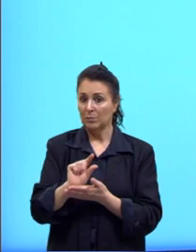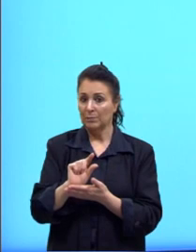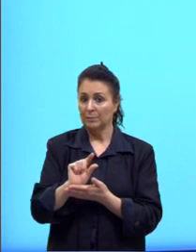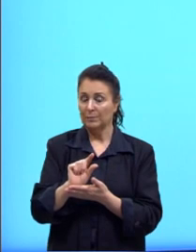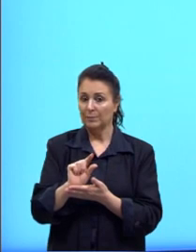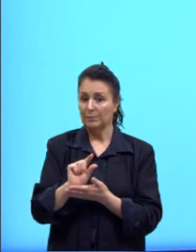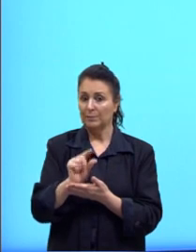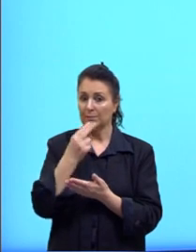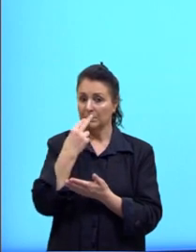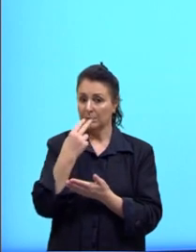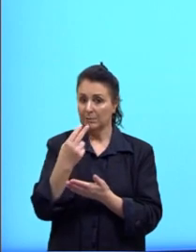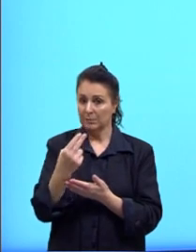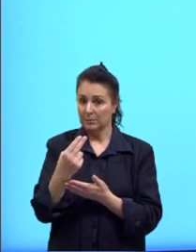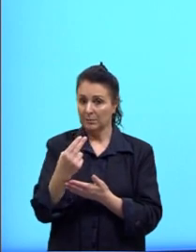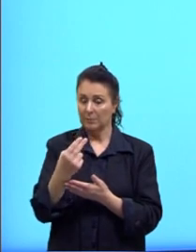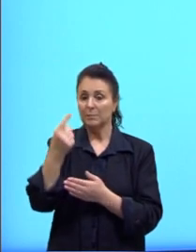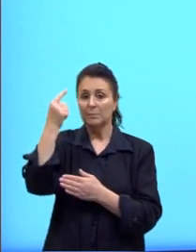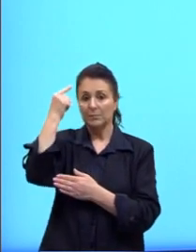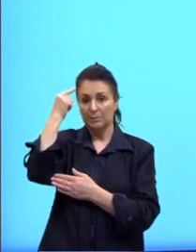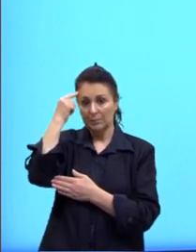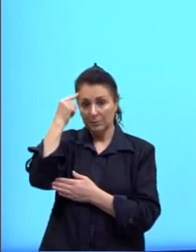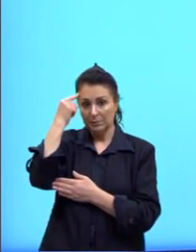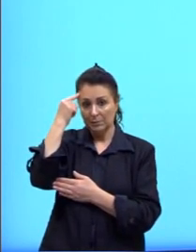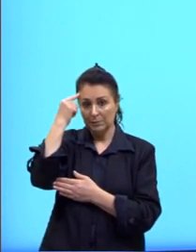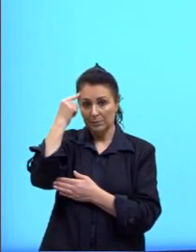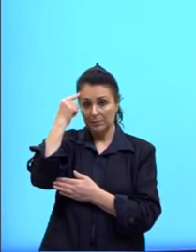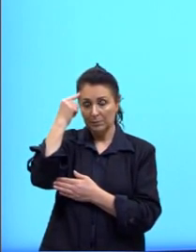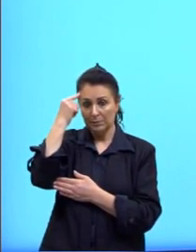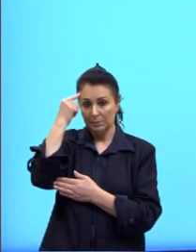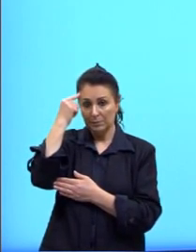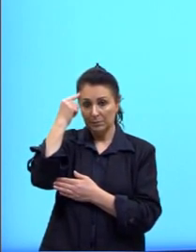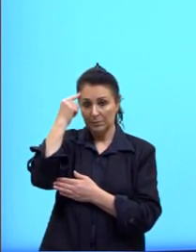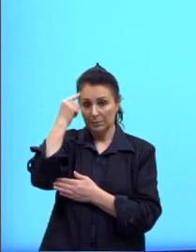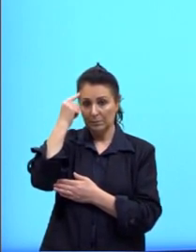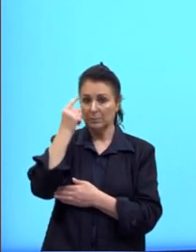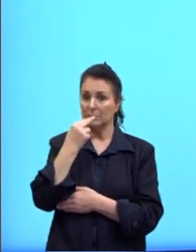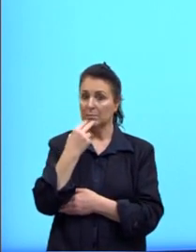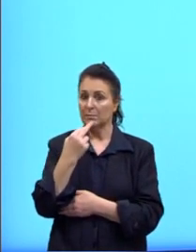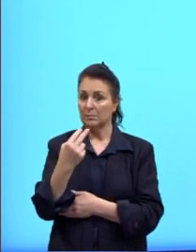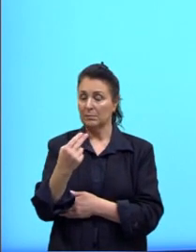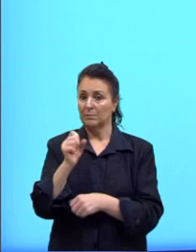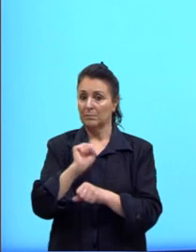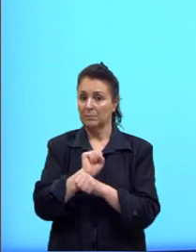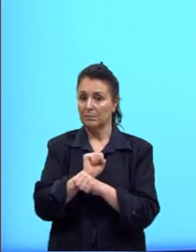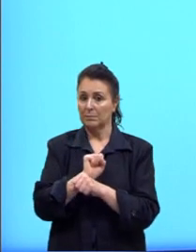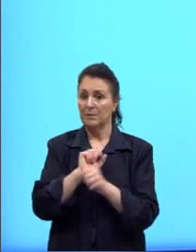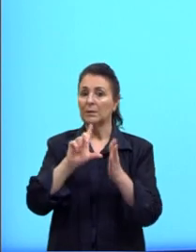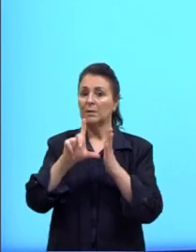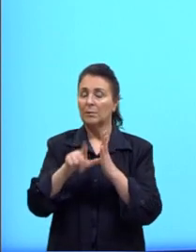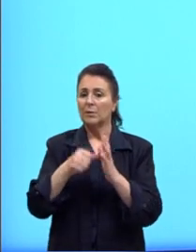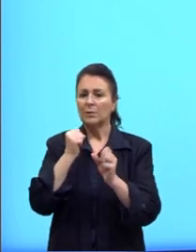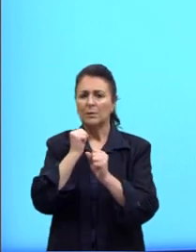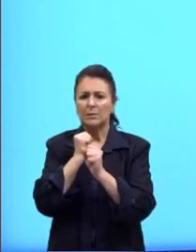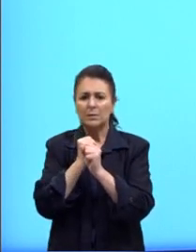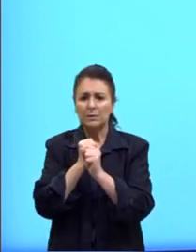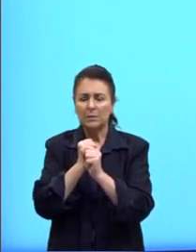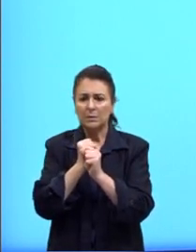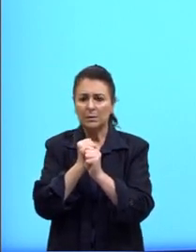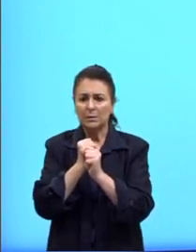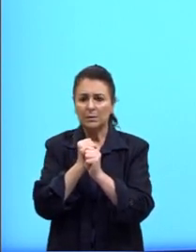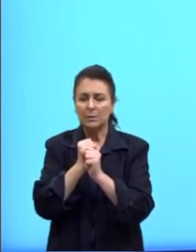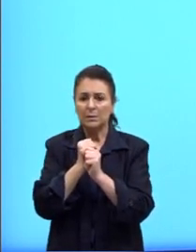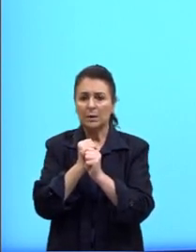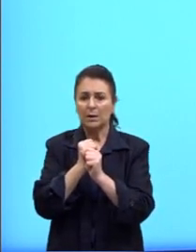I was wondering, estava pensando, if after all these years, e depois de todos esses anos, you would like to meet. Você